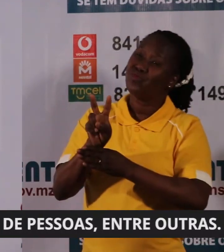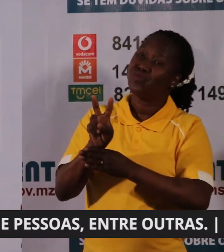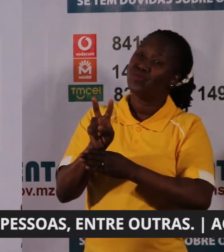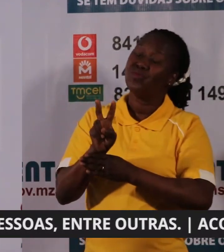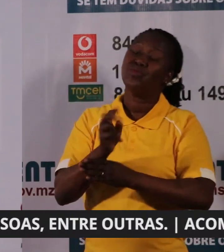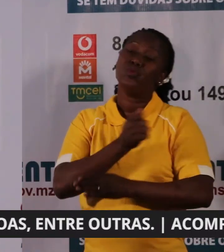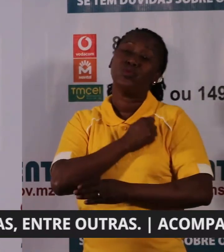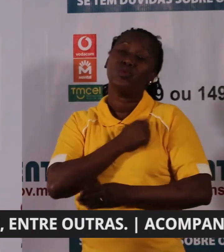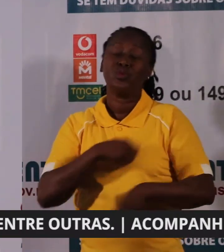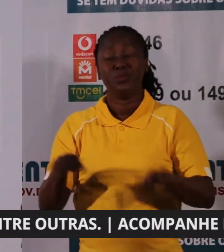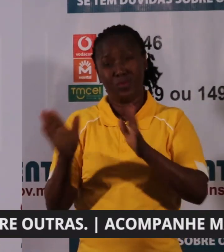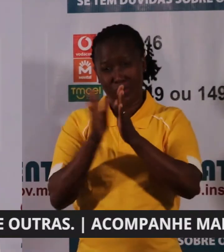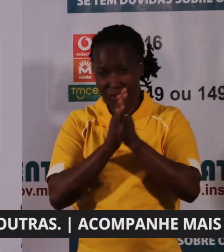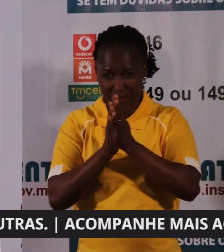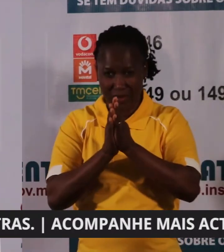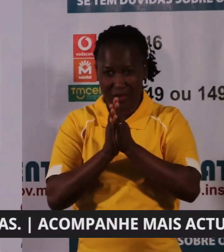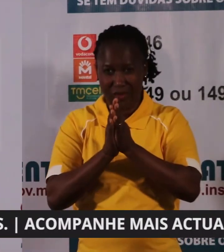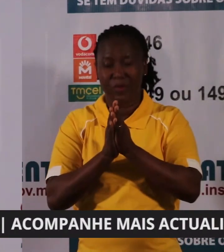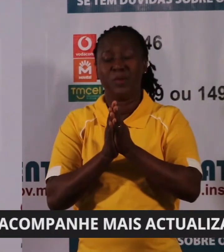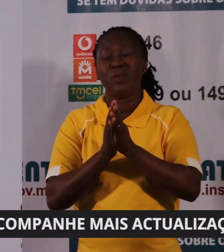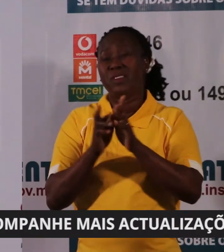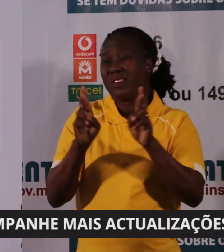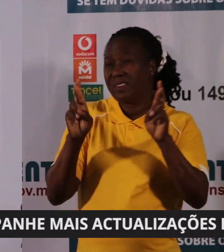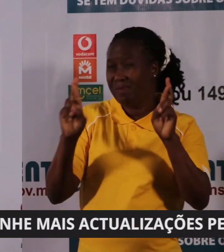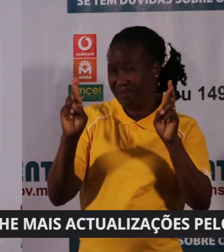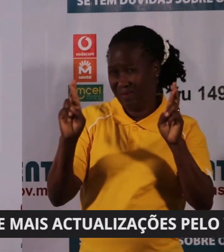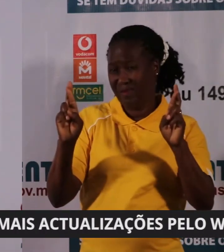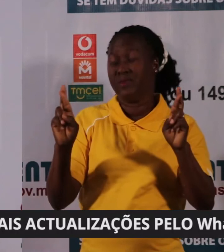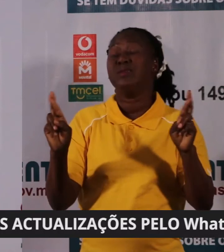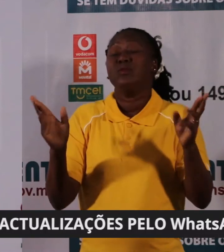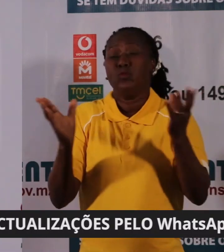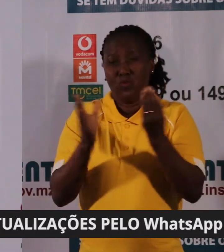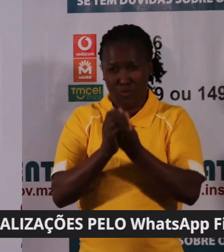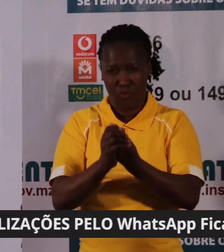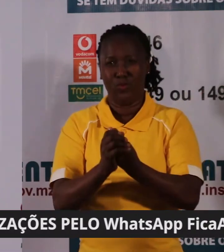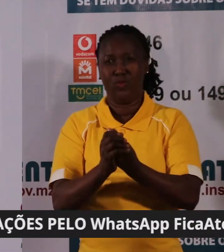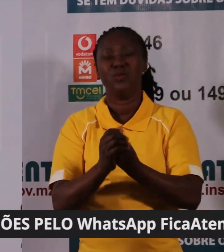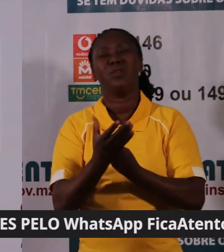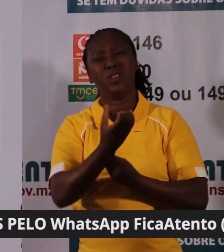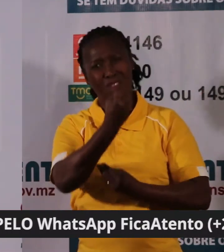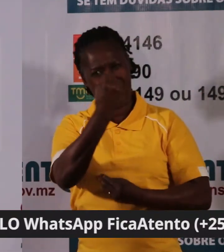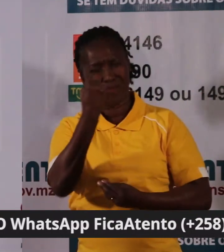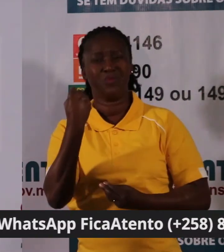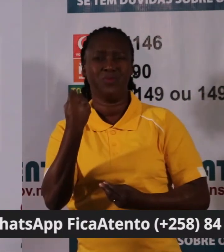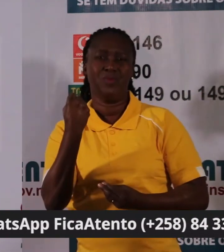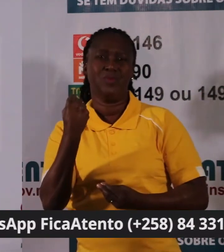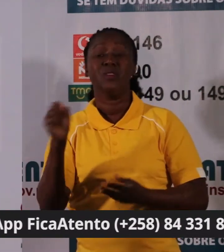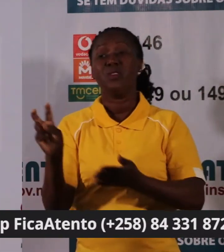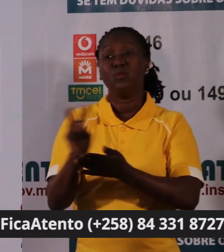agradecer na esperança de que juntos poderemos controlar